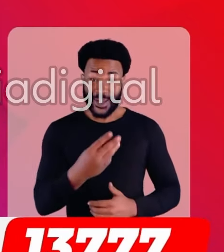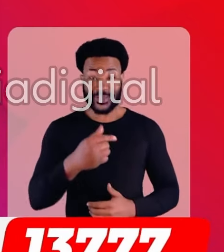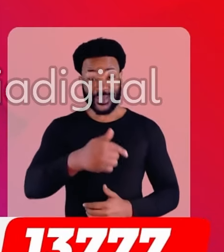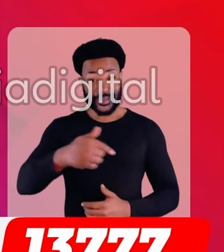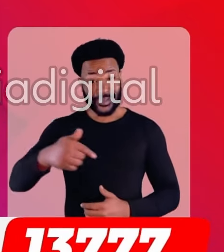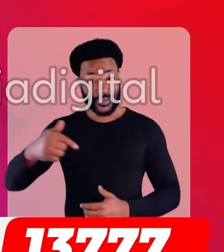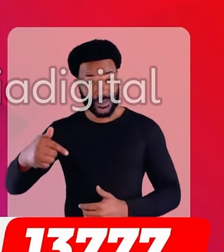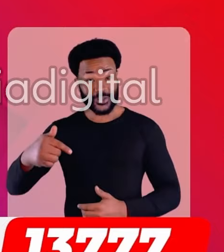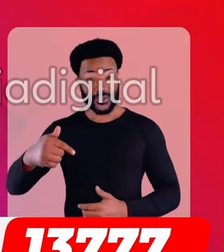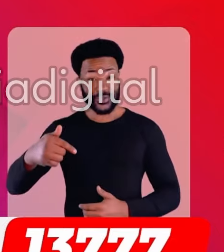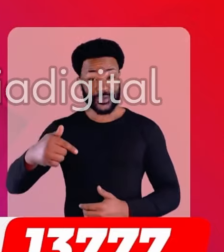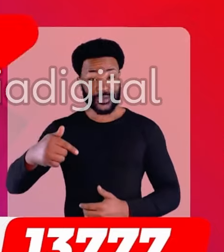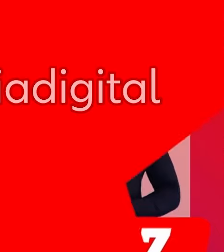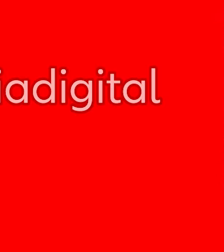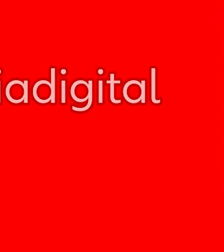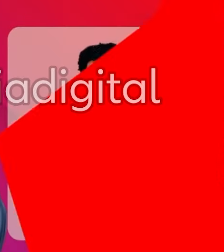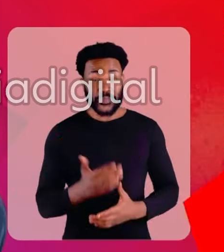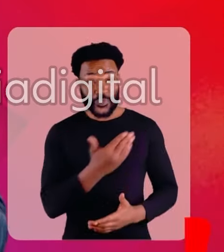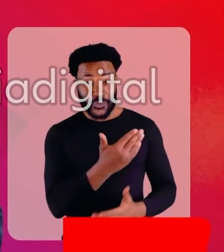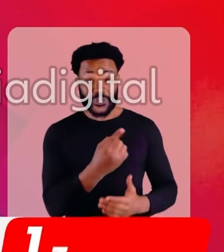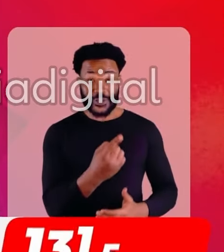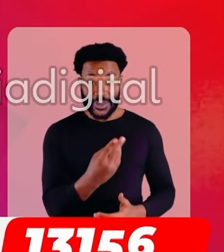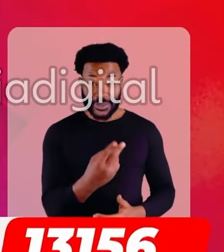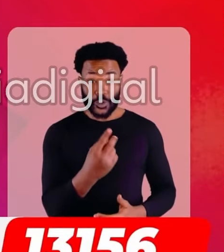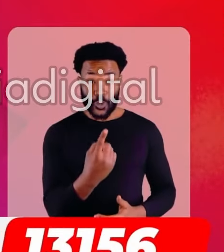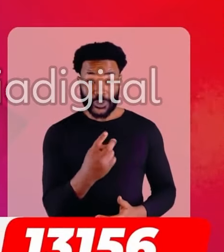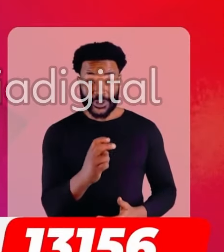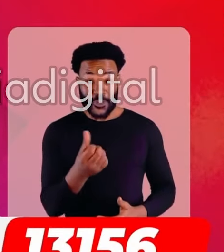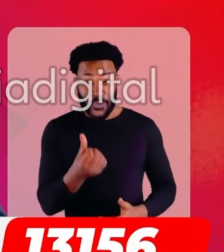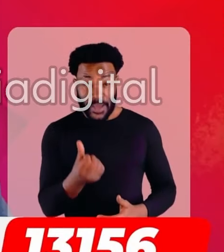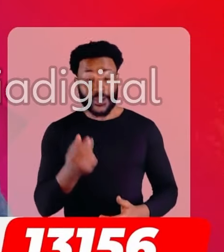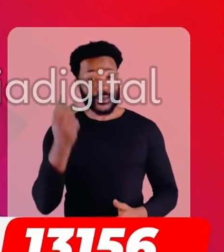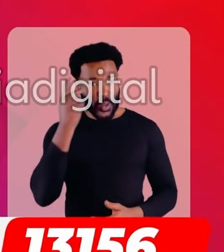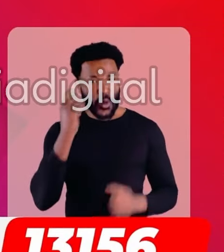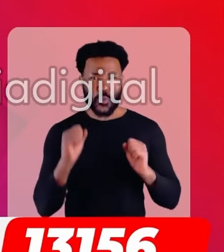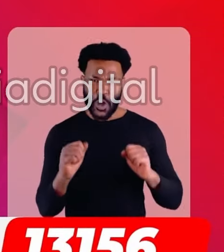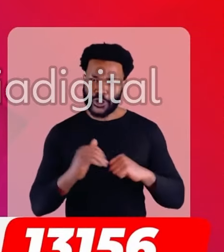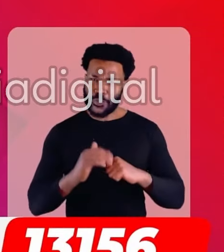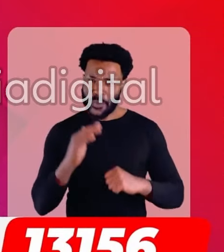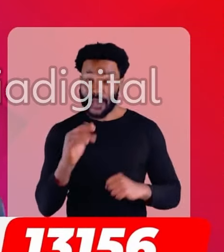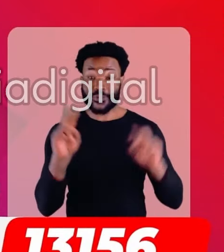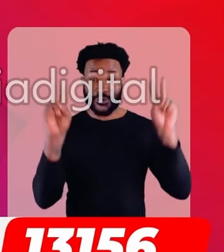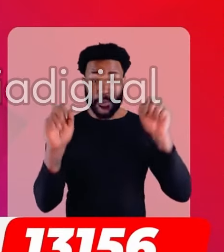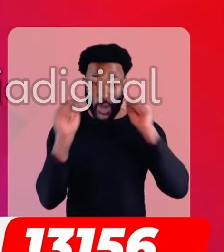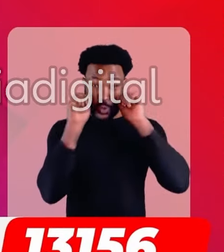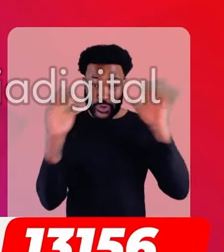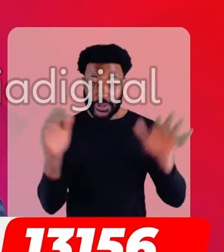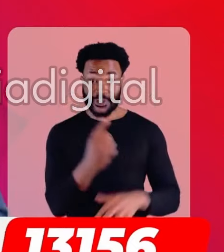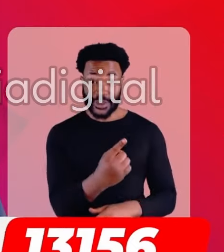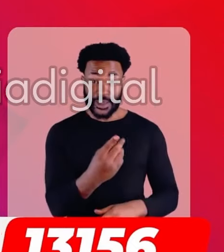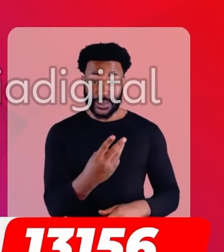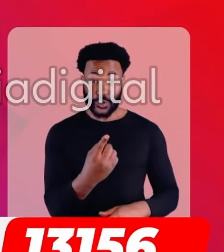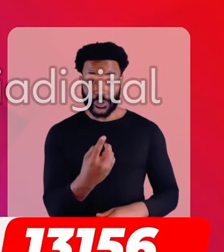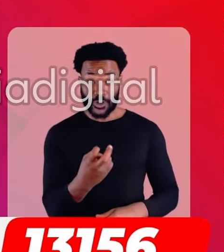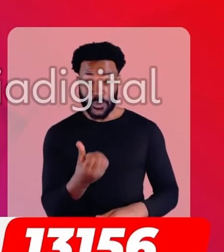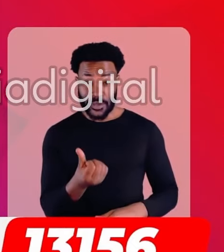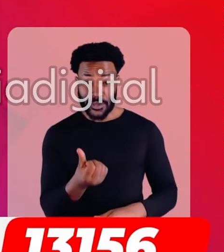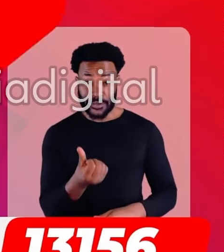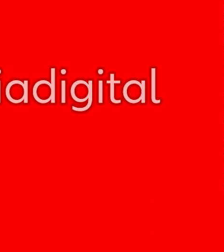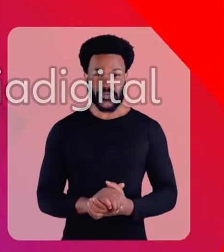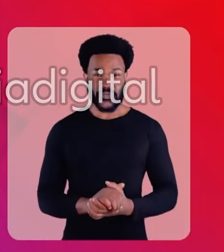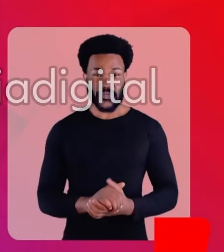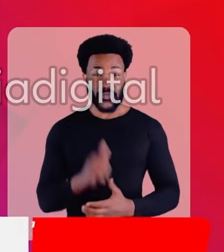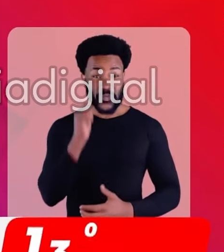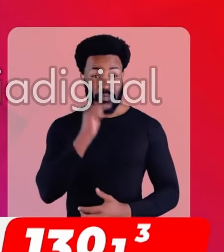Vozes, 13777. Luciano Barbosa, 13156. São Paulo pode mais pela causa autista. 13156.